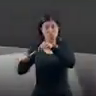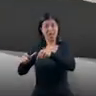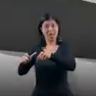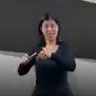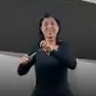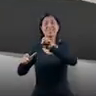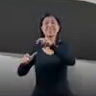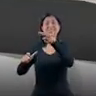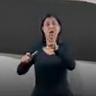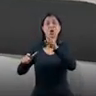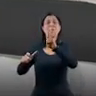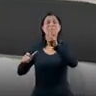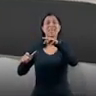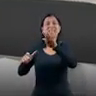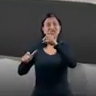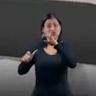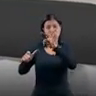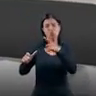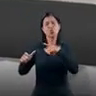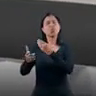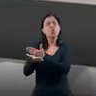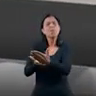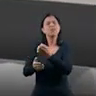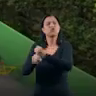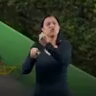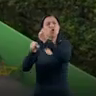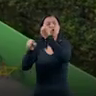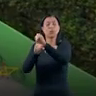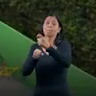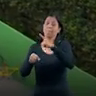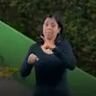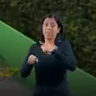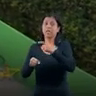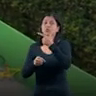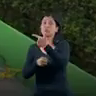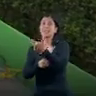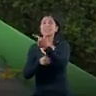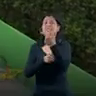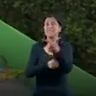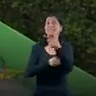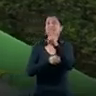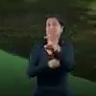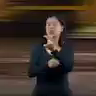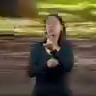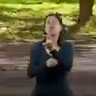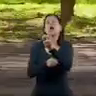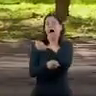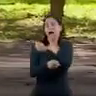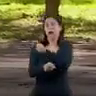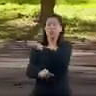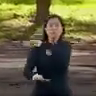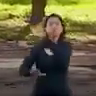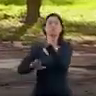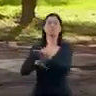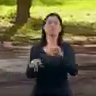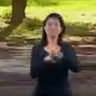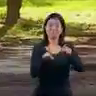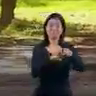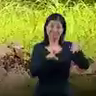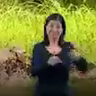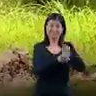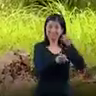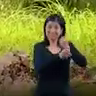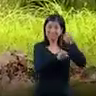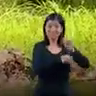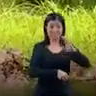Benedito, já começou. Serão nove salas de aula para atender 225 alunos em tempo integral. Também foi iniciada a obra da creche